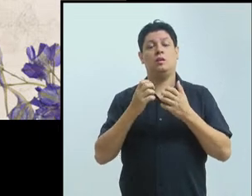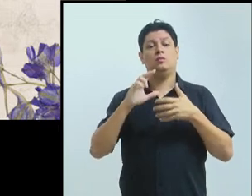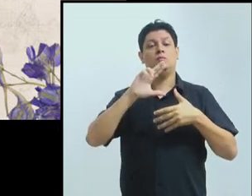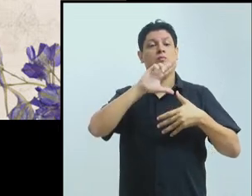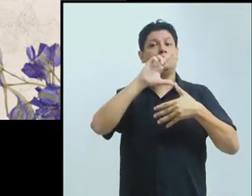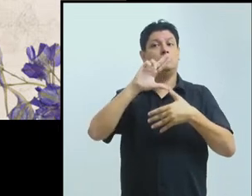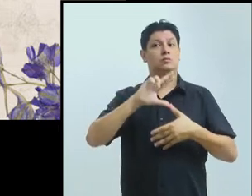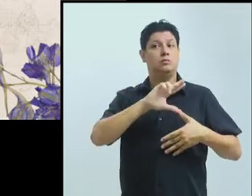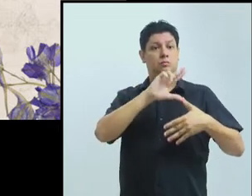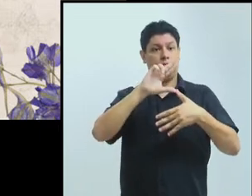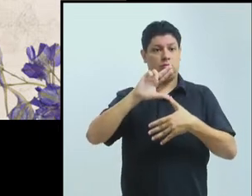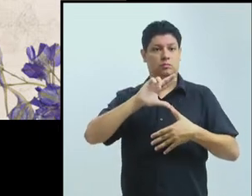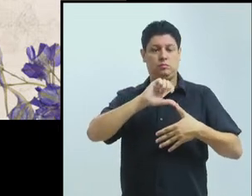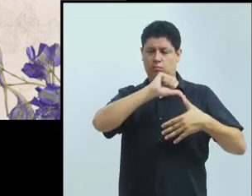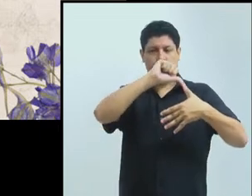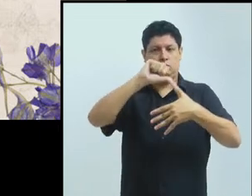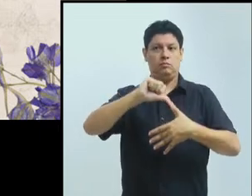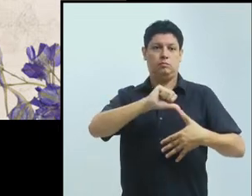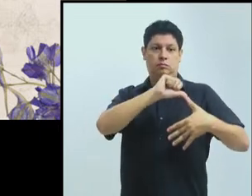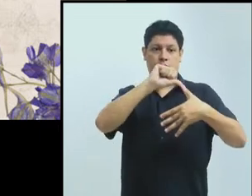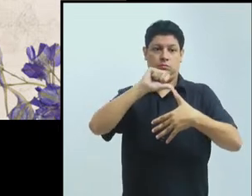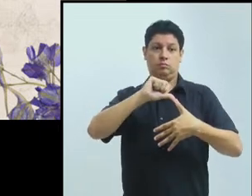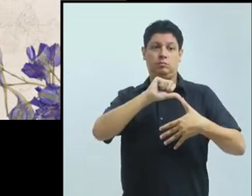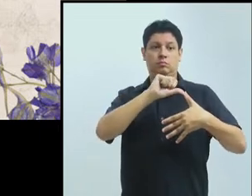barato e é internacional também.